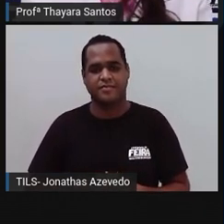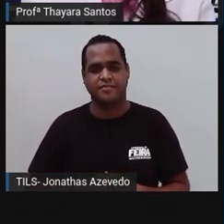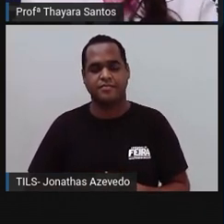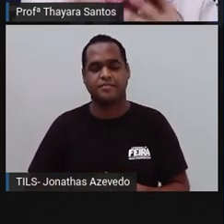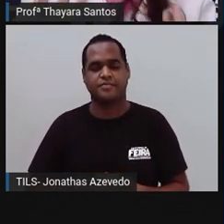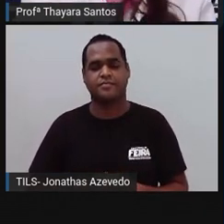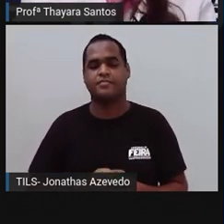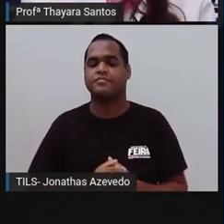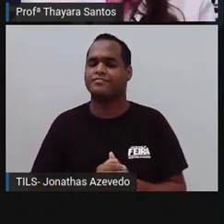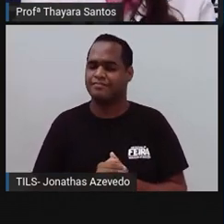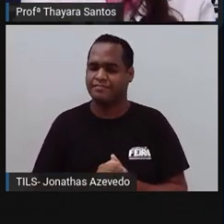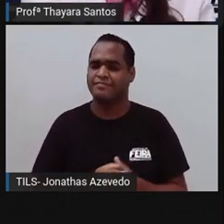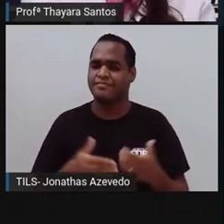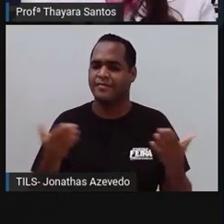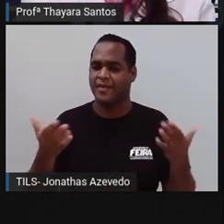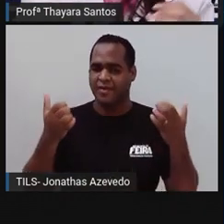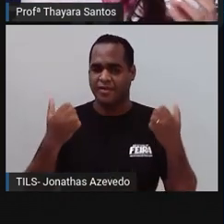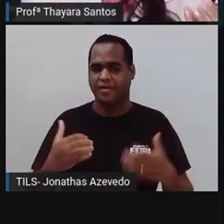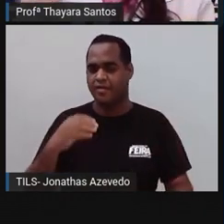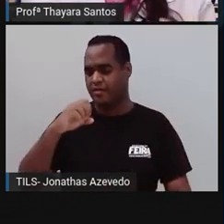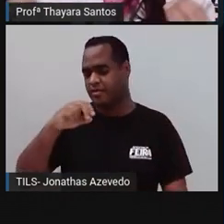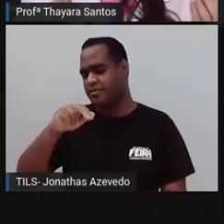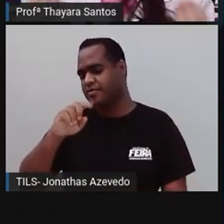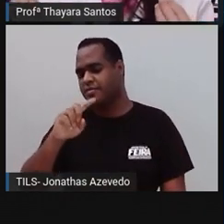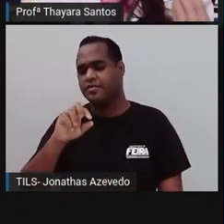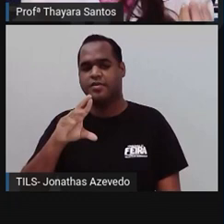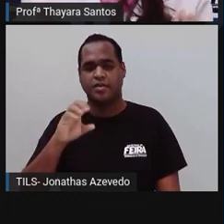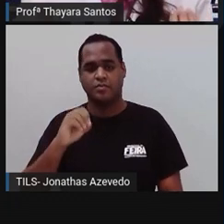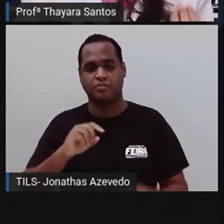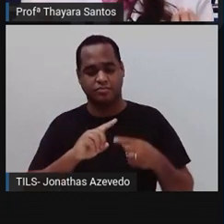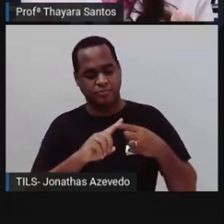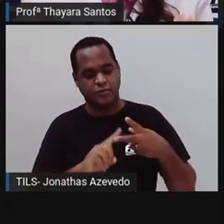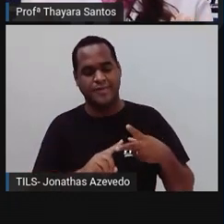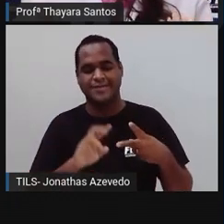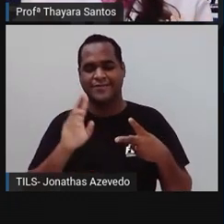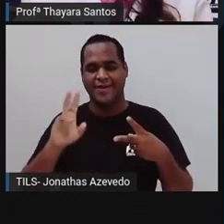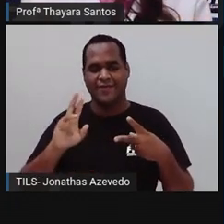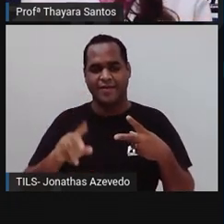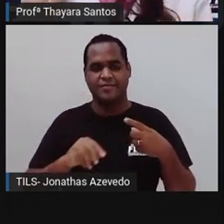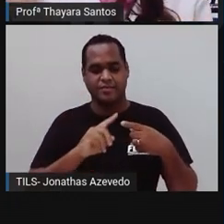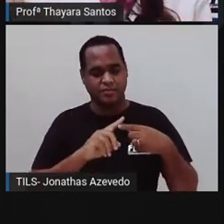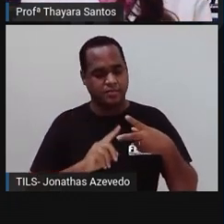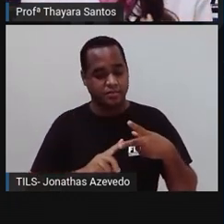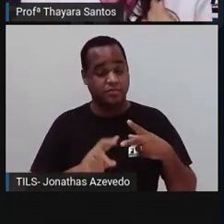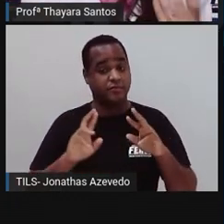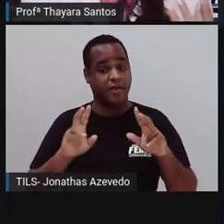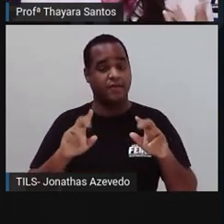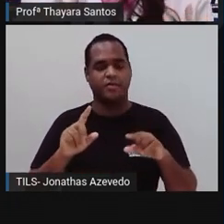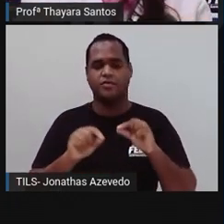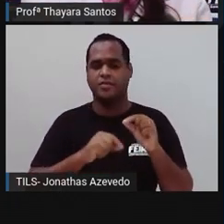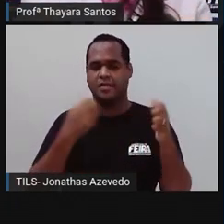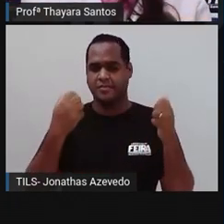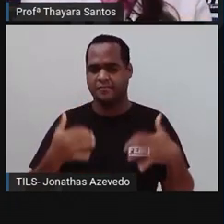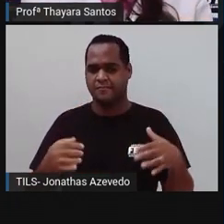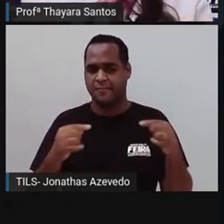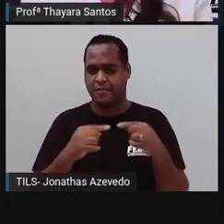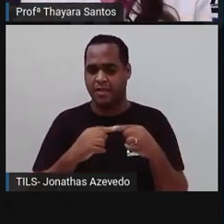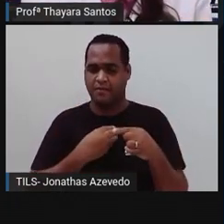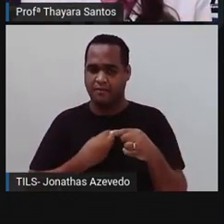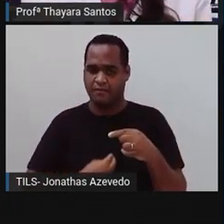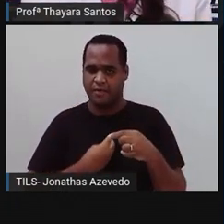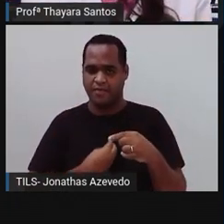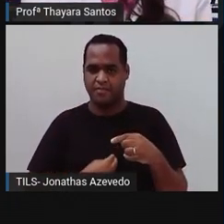Agora, vamos lá. Os quinidários, eles têm dois tipos diferentes de quinidários, né? Que, na verdade, tem a ver com o modo de vida.